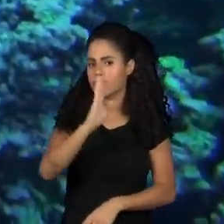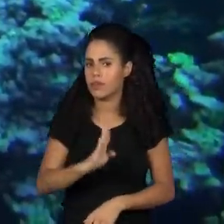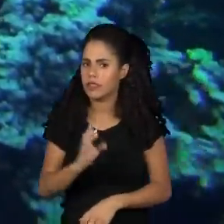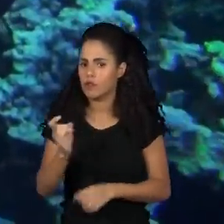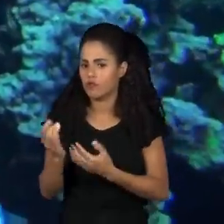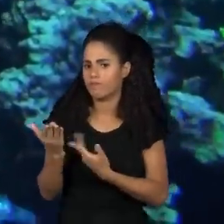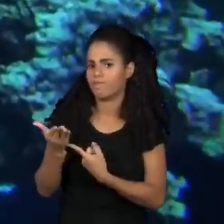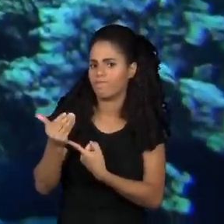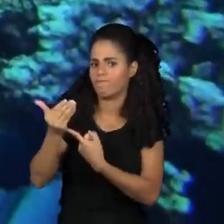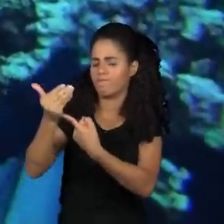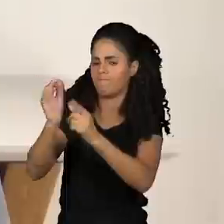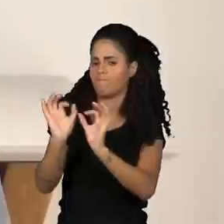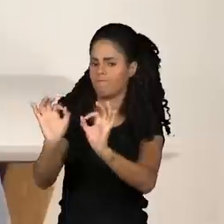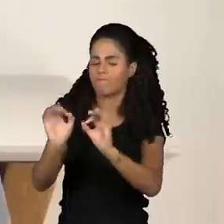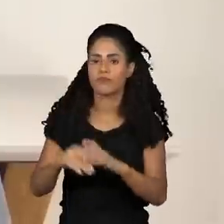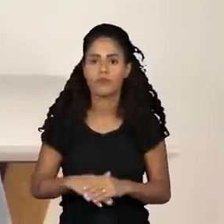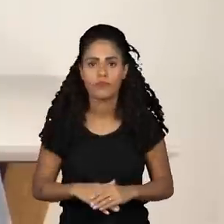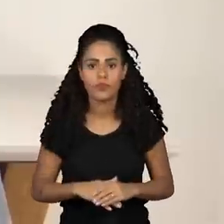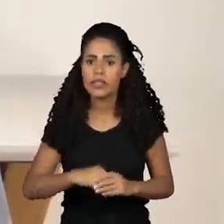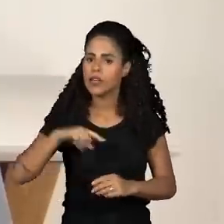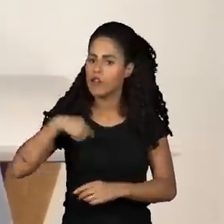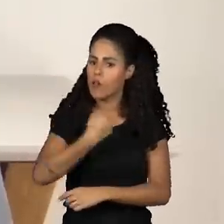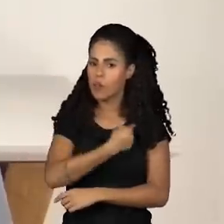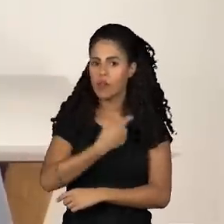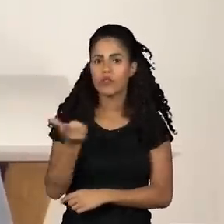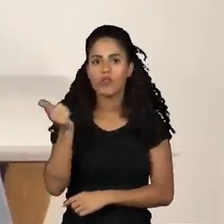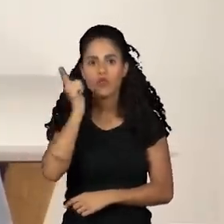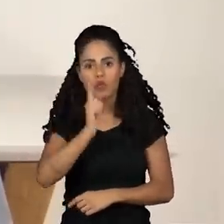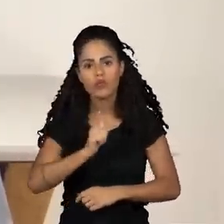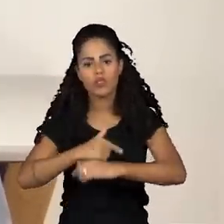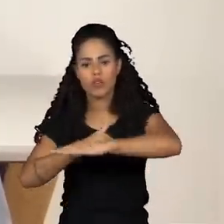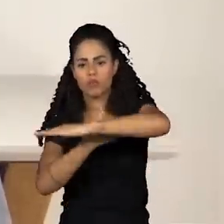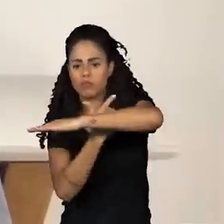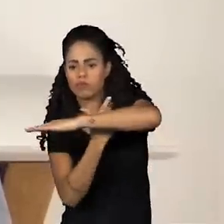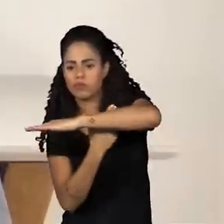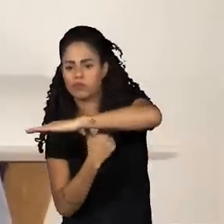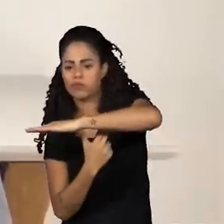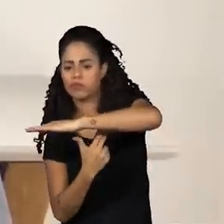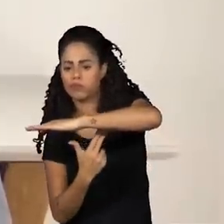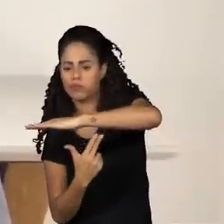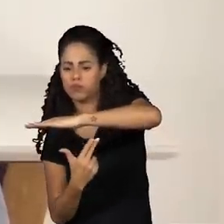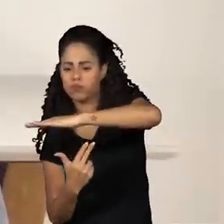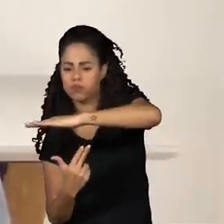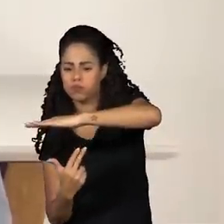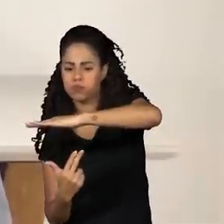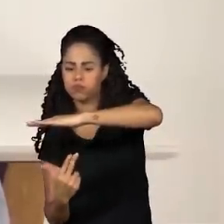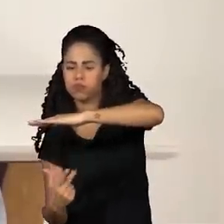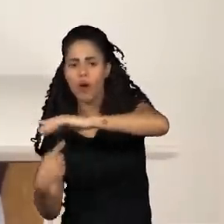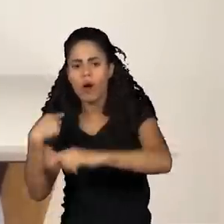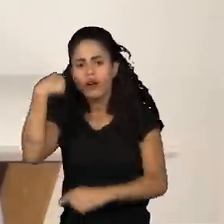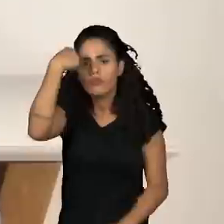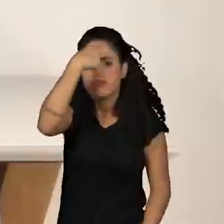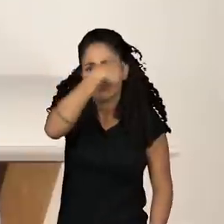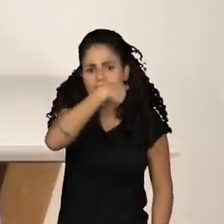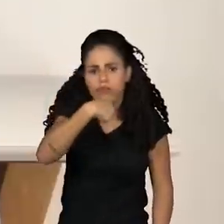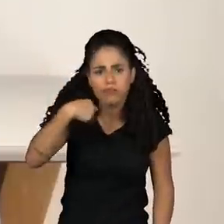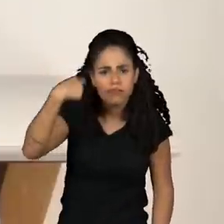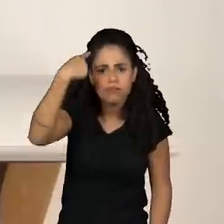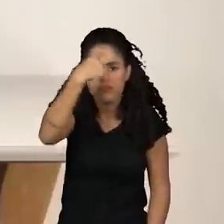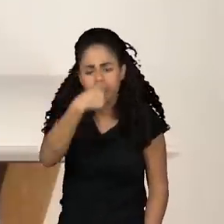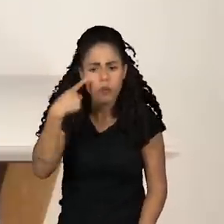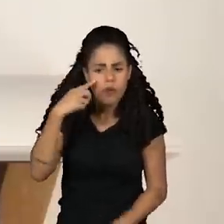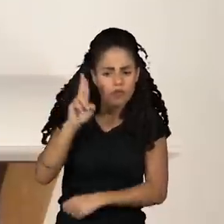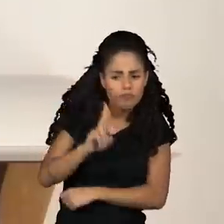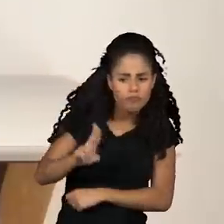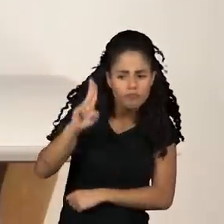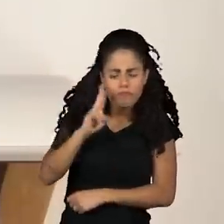Permite a gente estar indo um pouco mais profundo, ficar mais tempo debaixo d'água, realizar procedimentos que nós